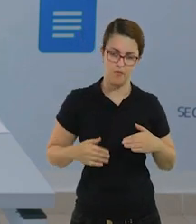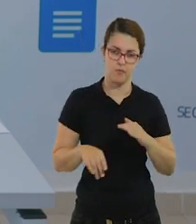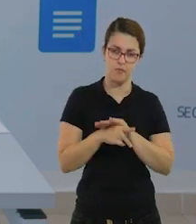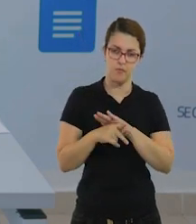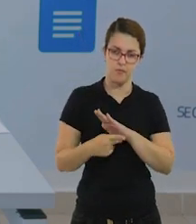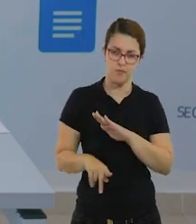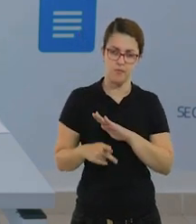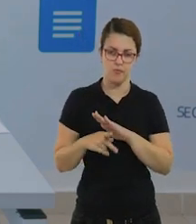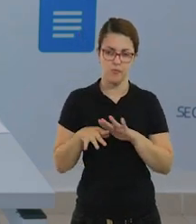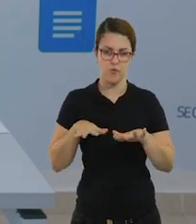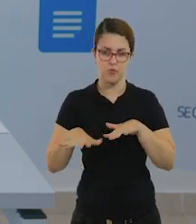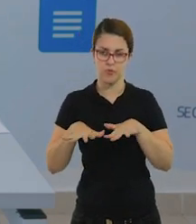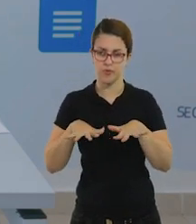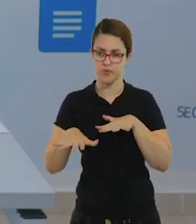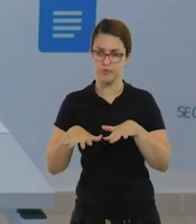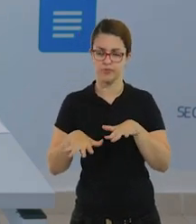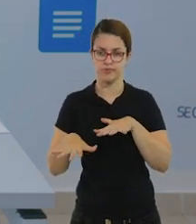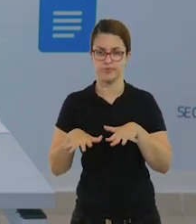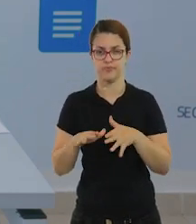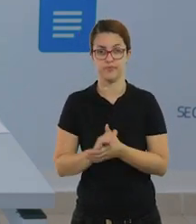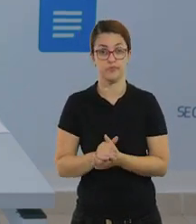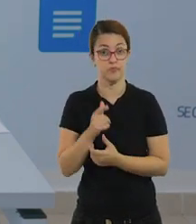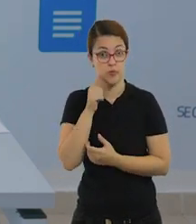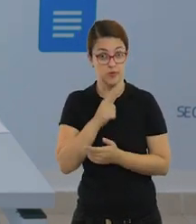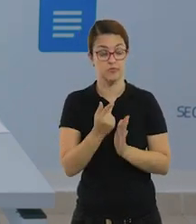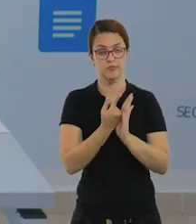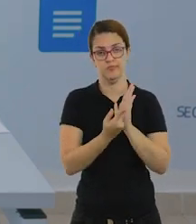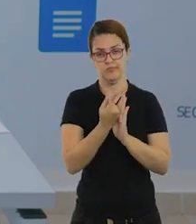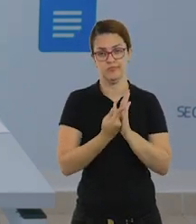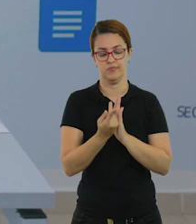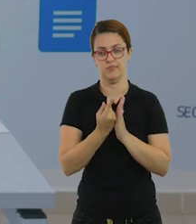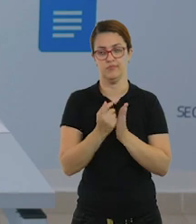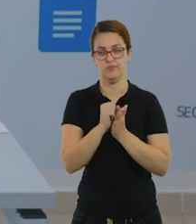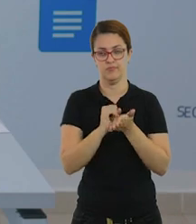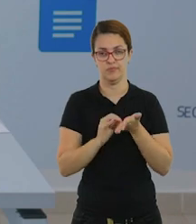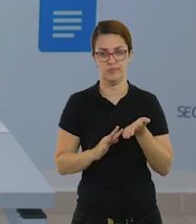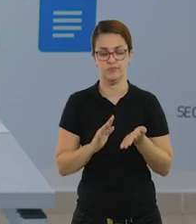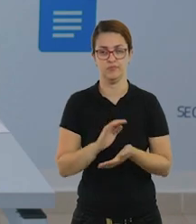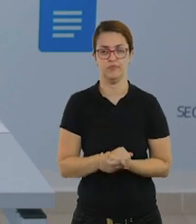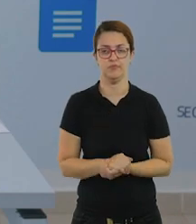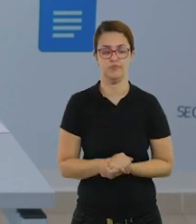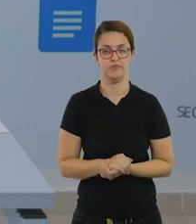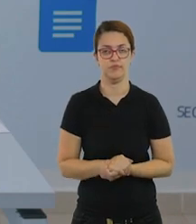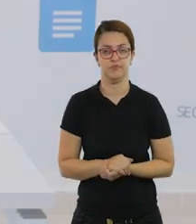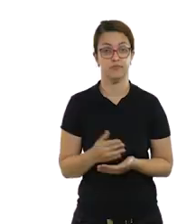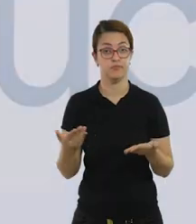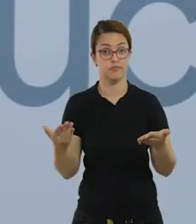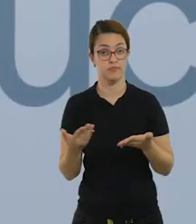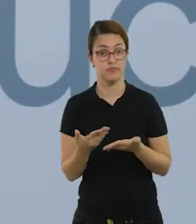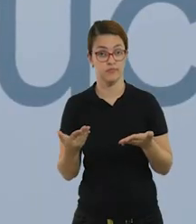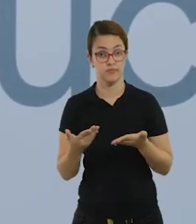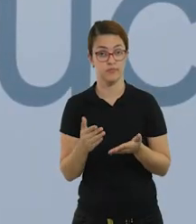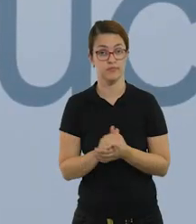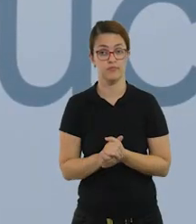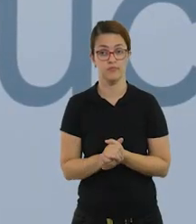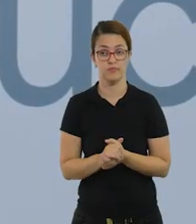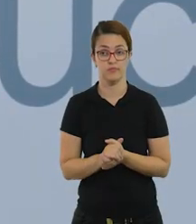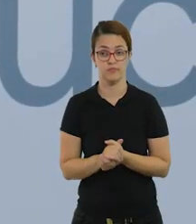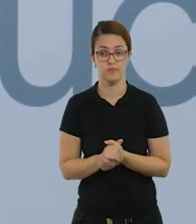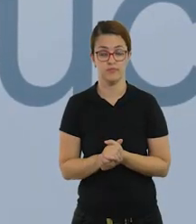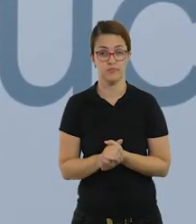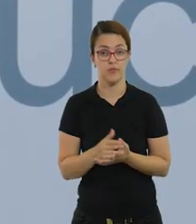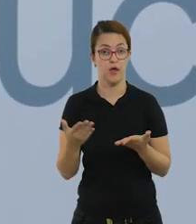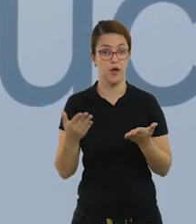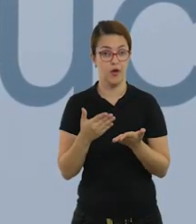dele, né? Assim ele cria um registro de movimento e consegue aplicar isso nas atividades, ok? Bom, agora eu vou sugerir para